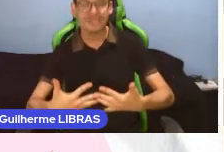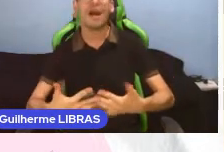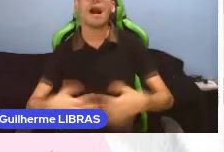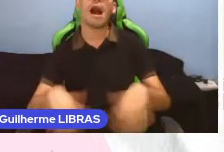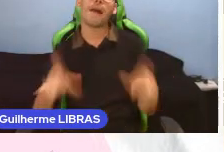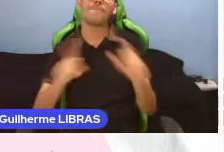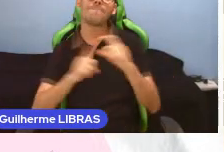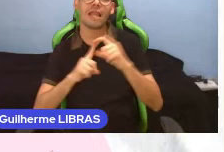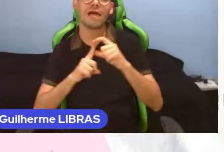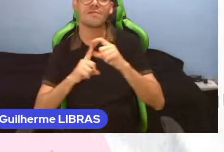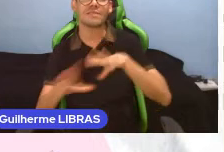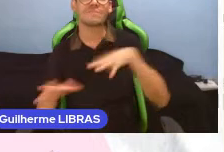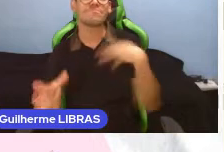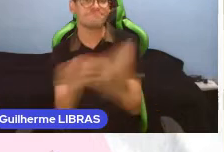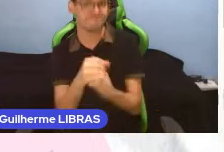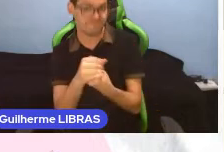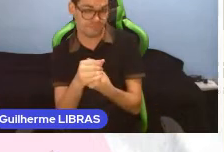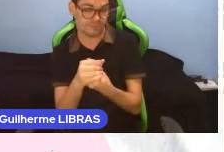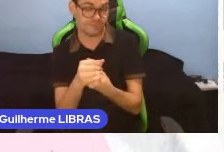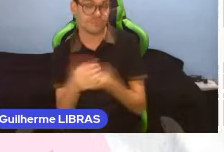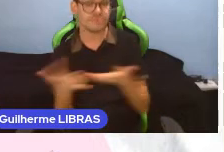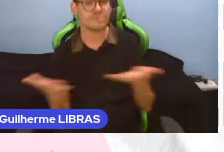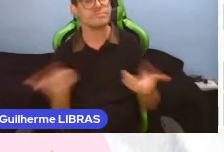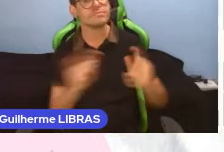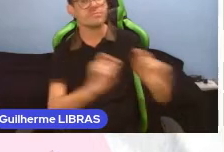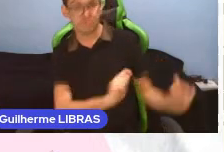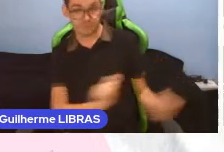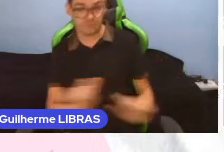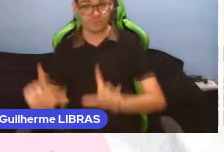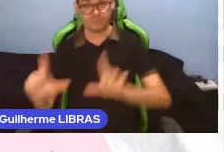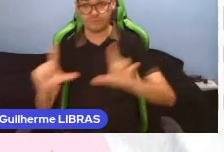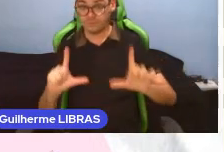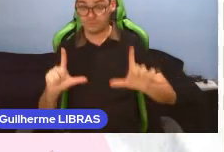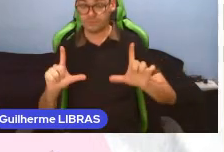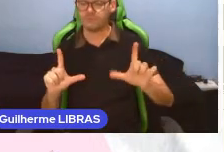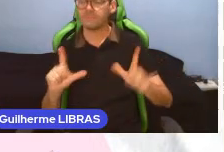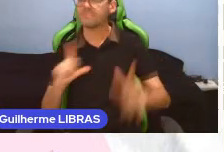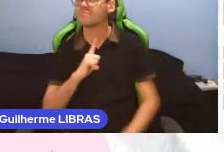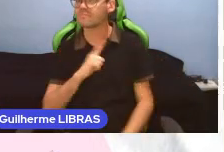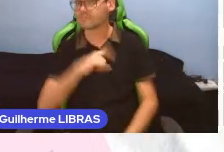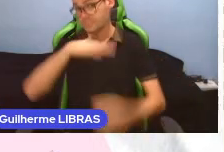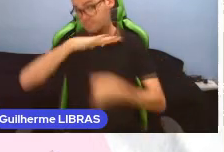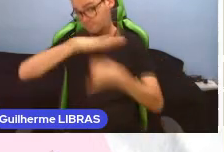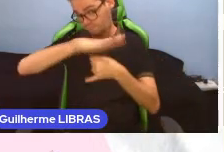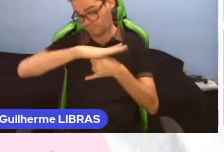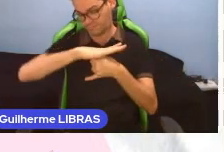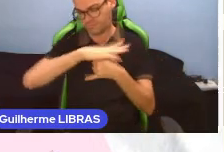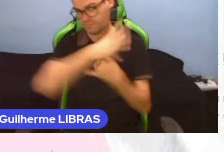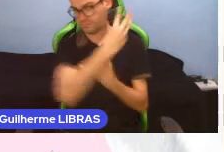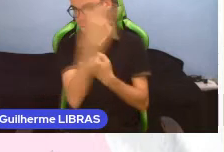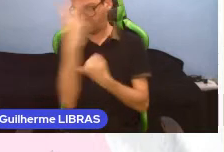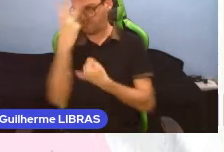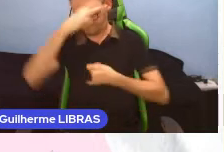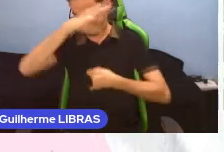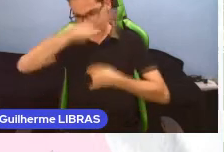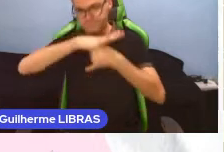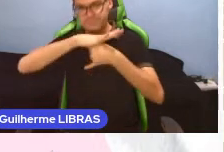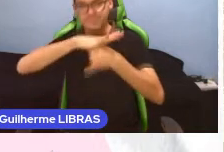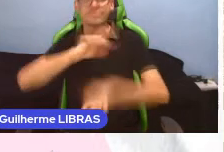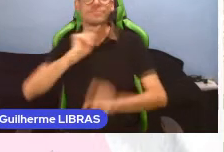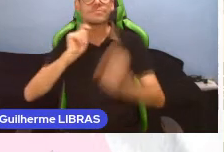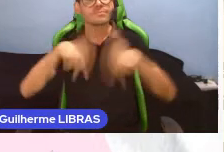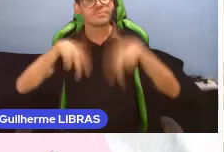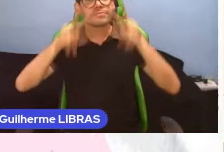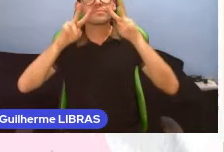palavra inclusão. O quarto quadro, que está localizado logo abaixo dos três primeiros, é possível ver a